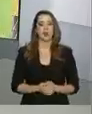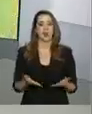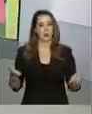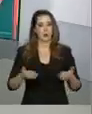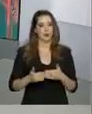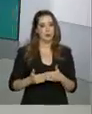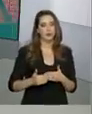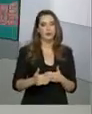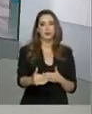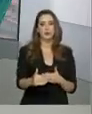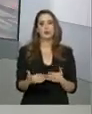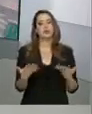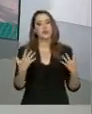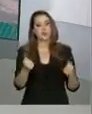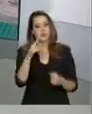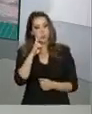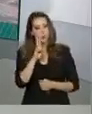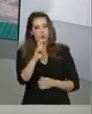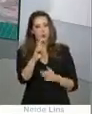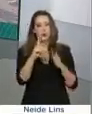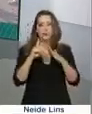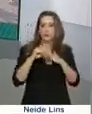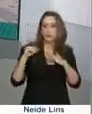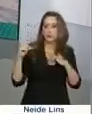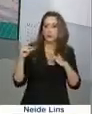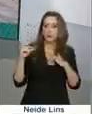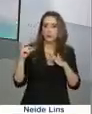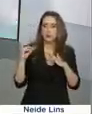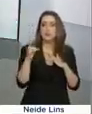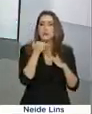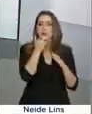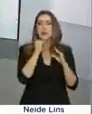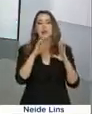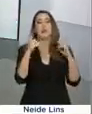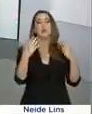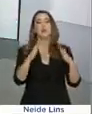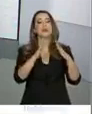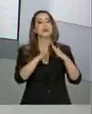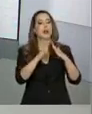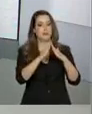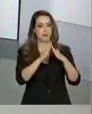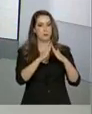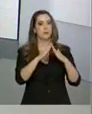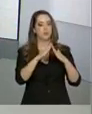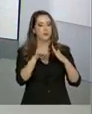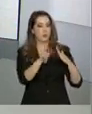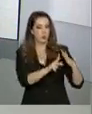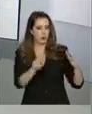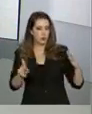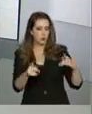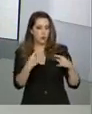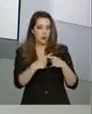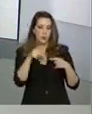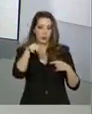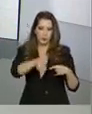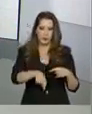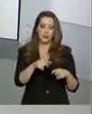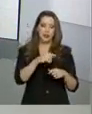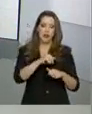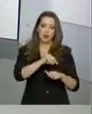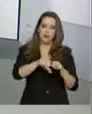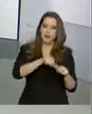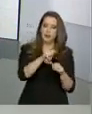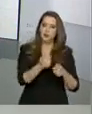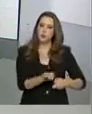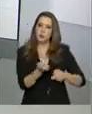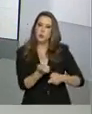A gente começa essa edição indo direto ao Palácio da Alvorada, porque o presidente Jair Bolsonaro deve passar o Réveillon aqui em Brasília. Não é